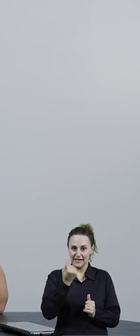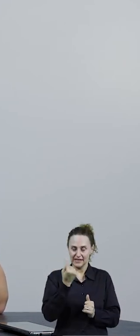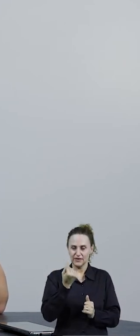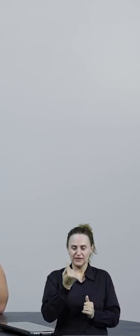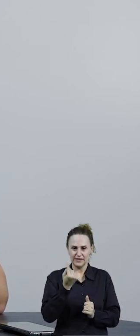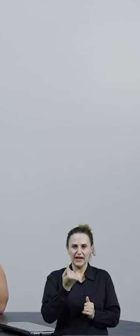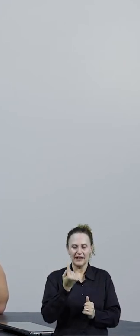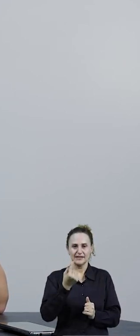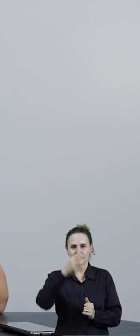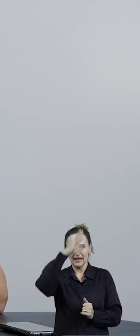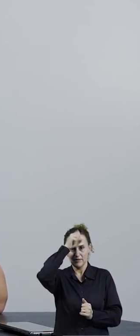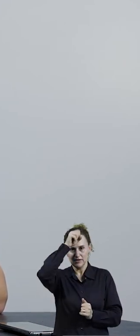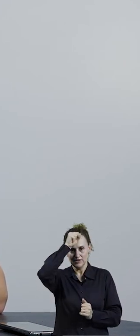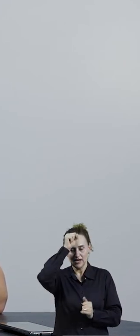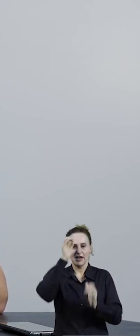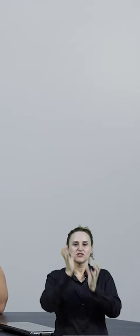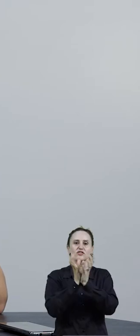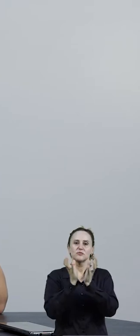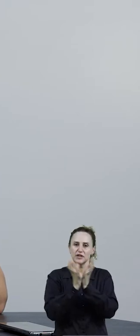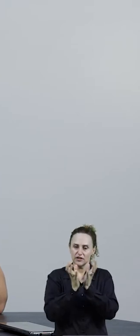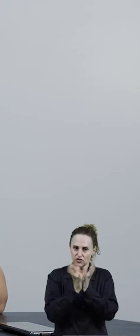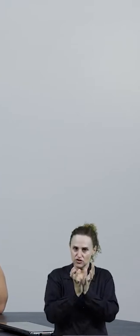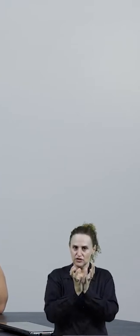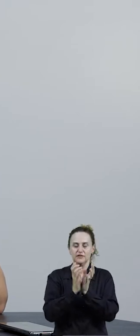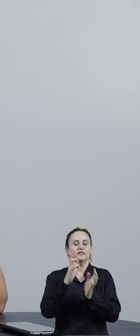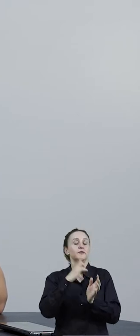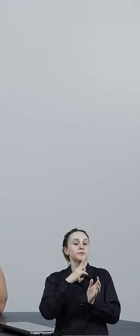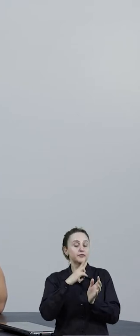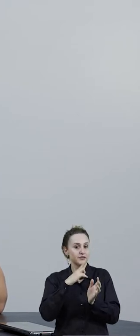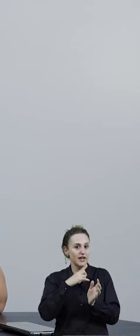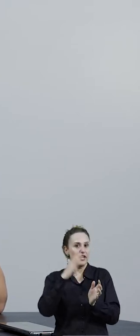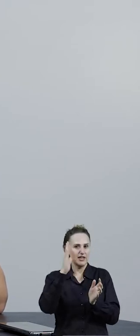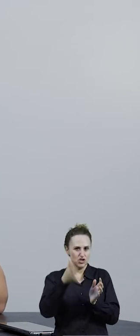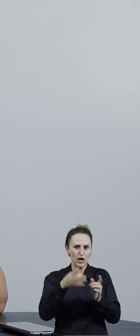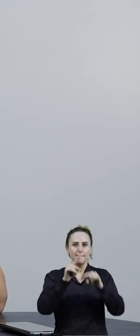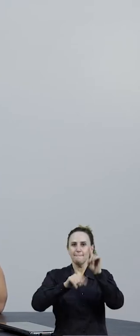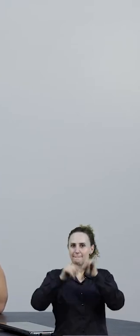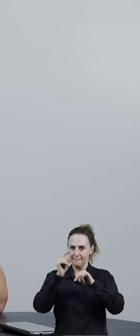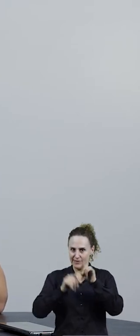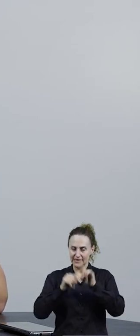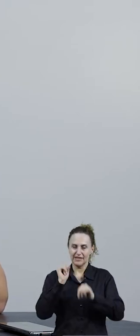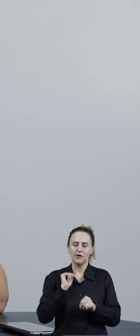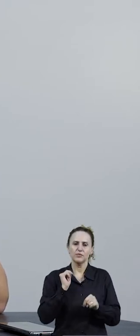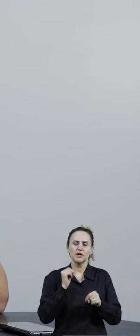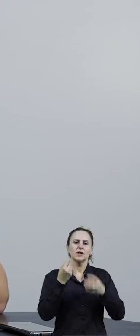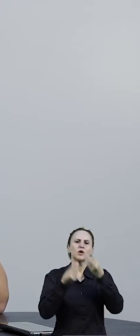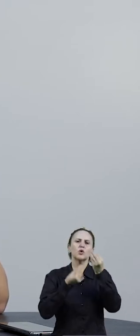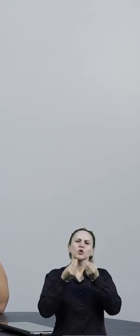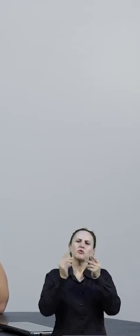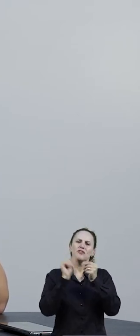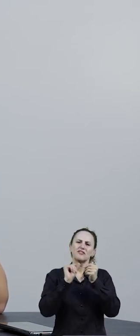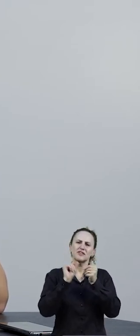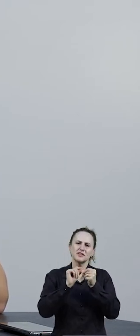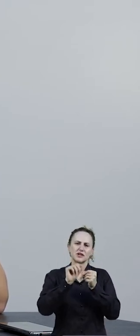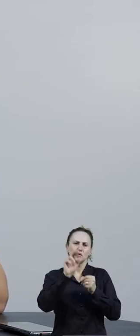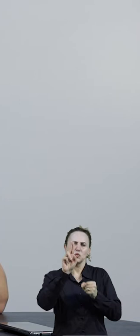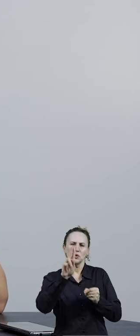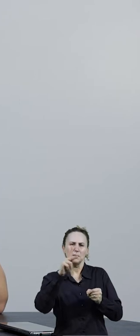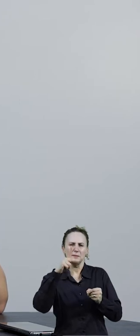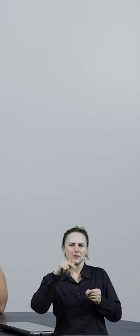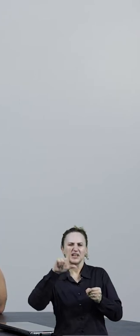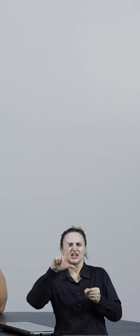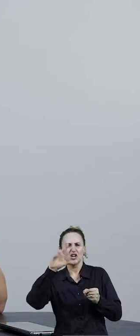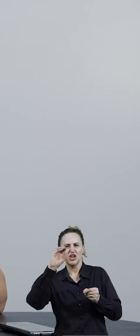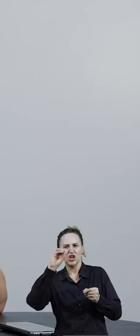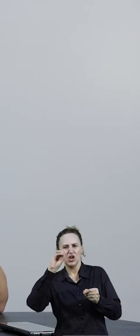aprendizagem colaborativa, tem os tutoriais que eu deixei linkados pra vocês sobre como fazer um upload de um arquivo no Google